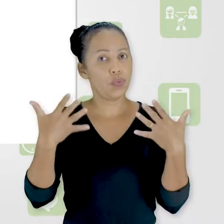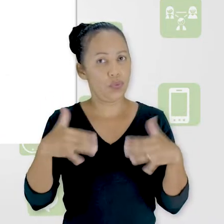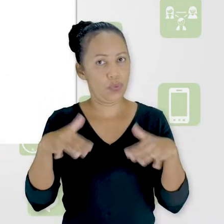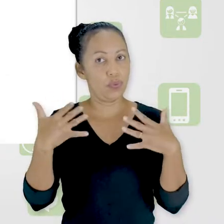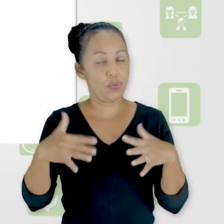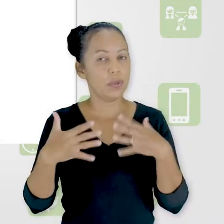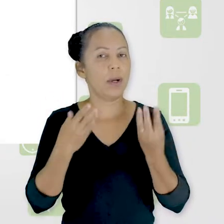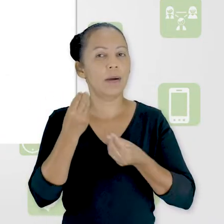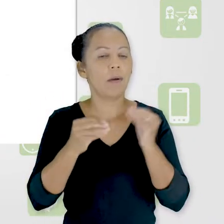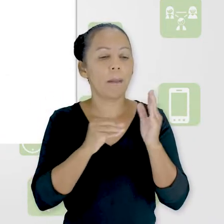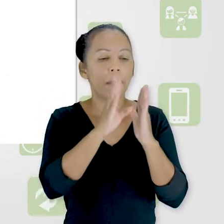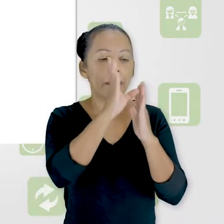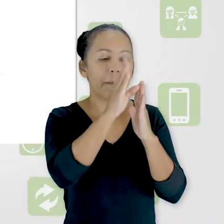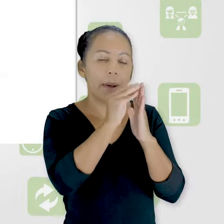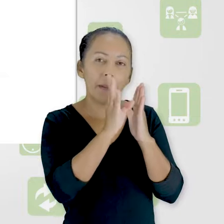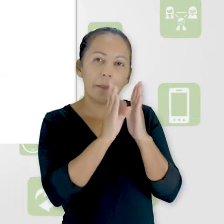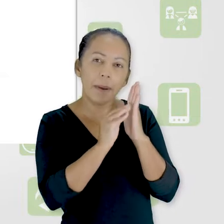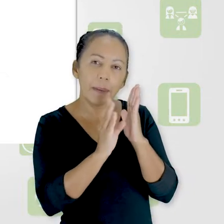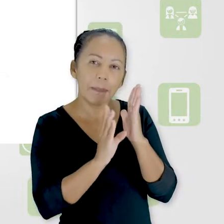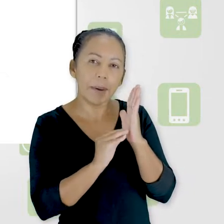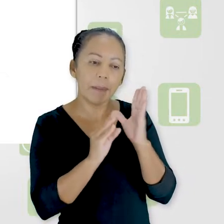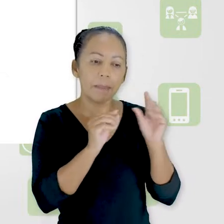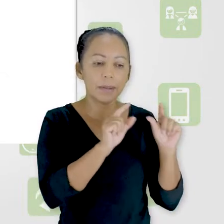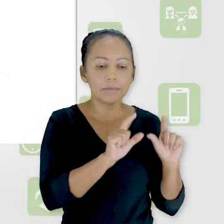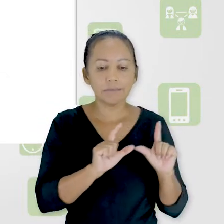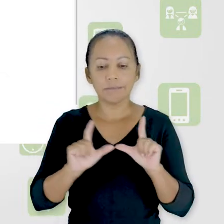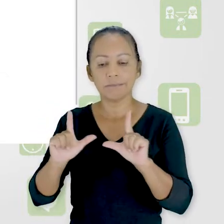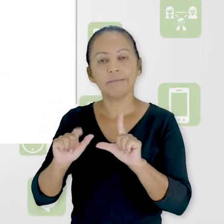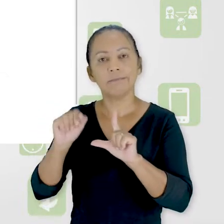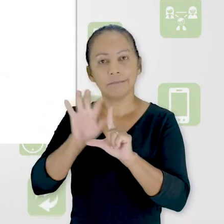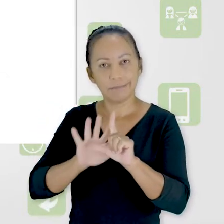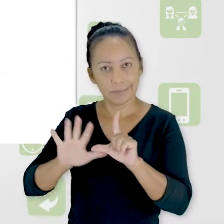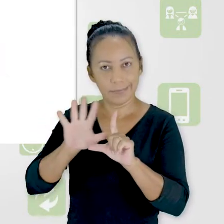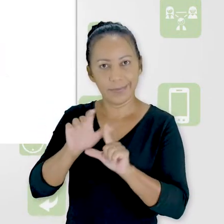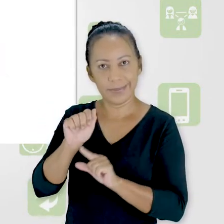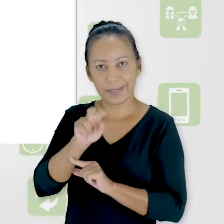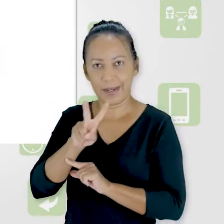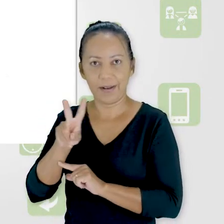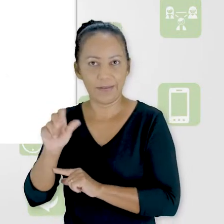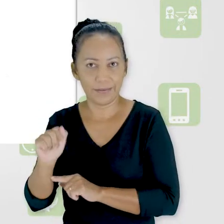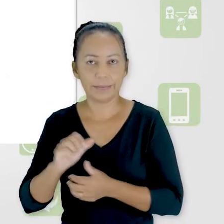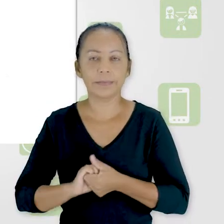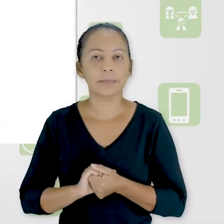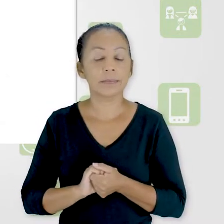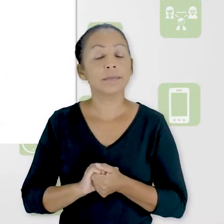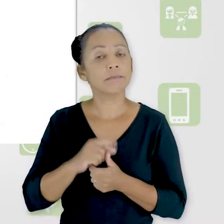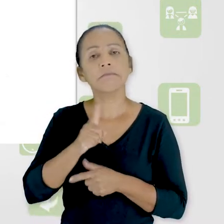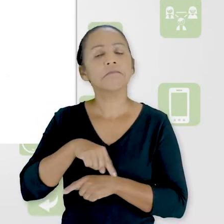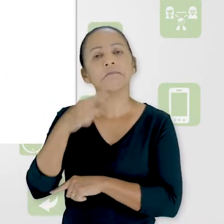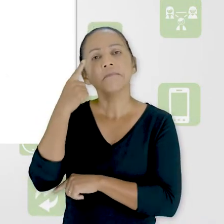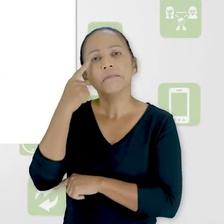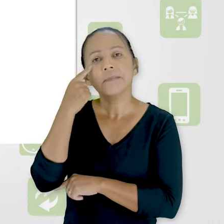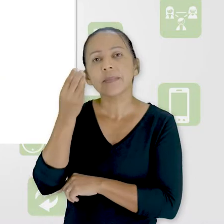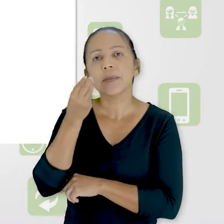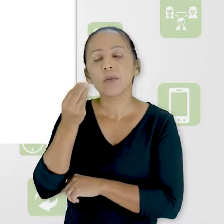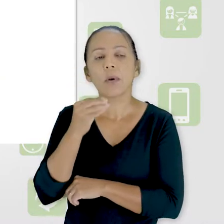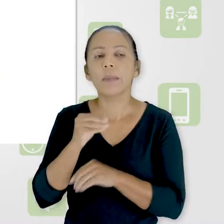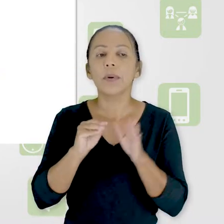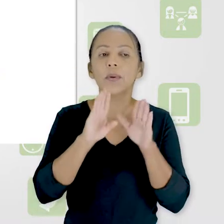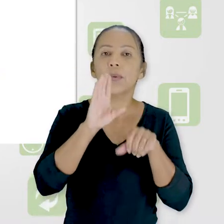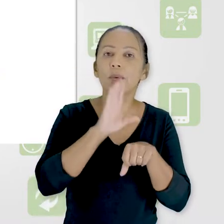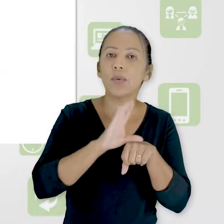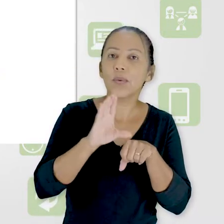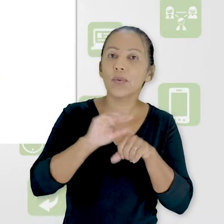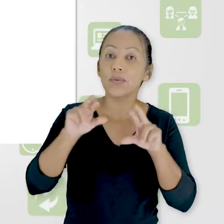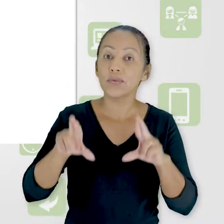poder passar conteúdo nas salas virtuais, tá certo? Então nós estamos vendo aqui o curso de Google Drive e